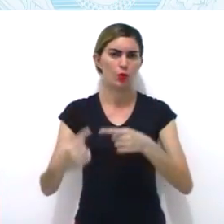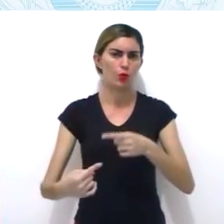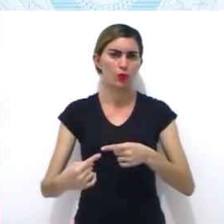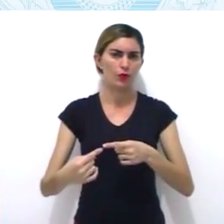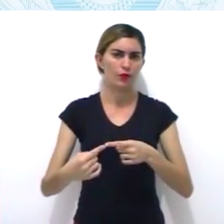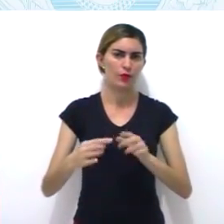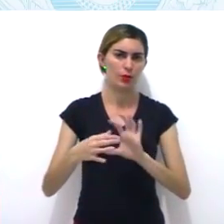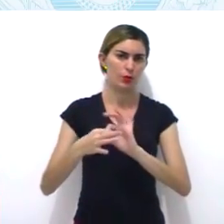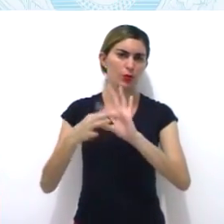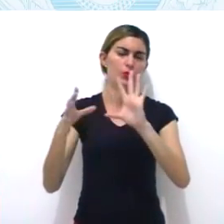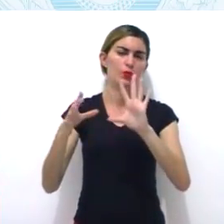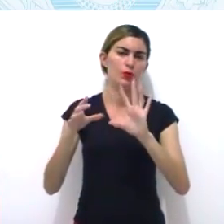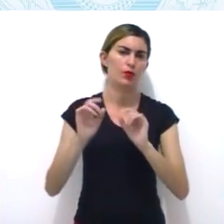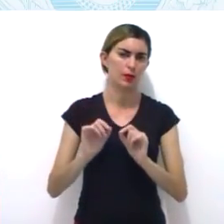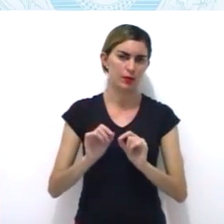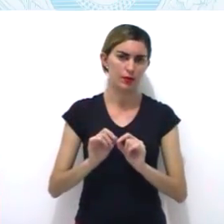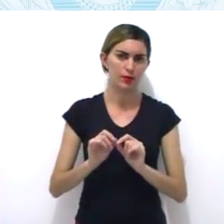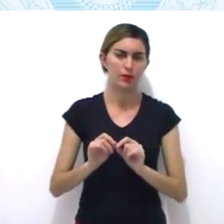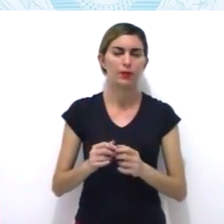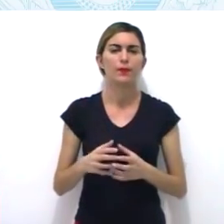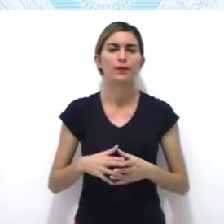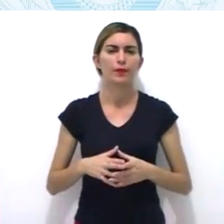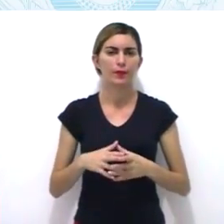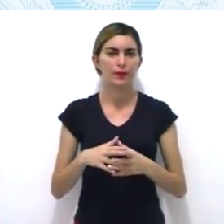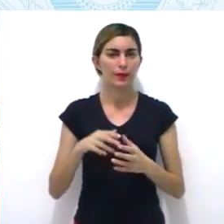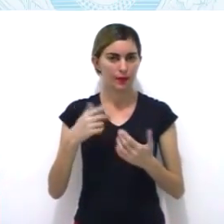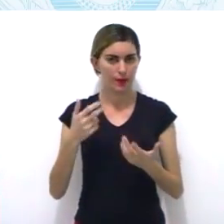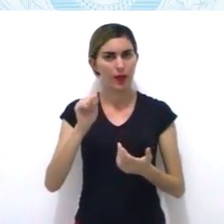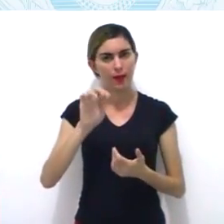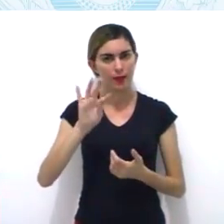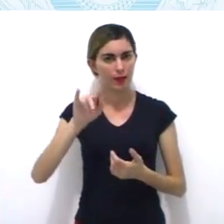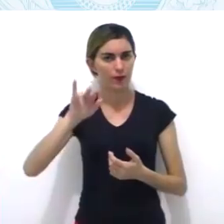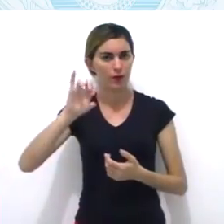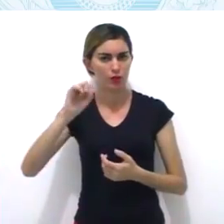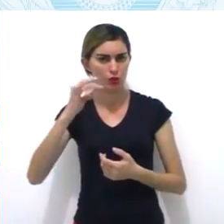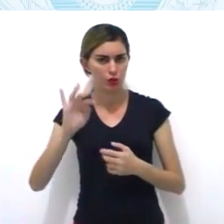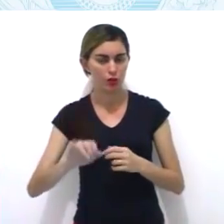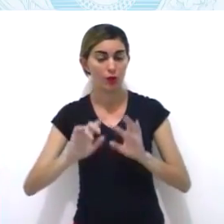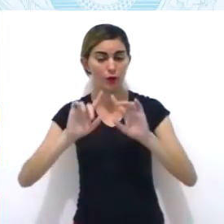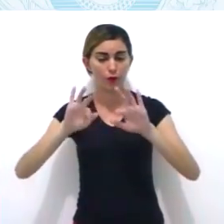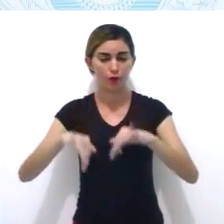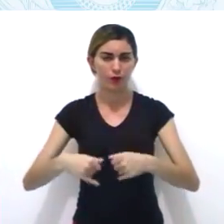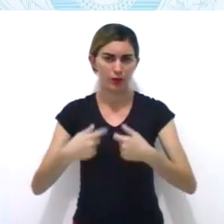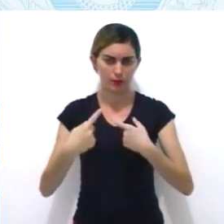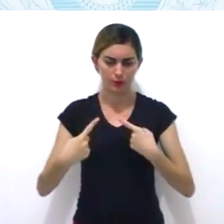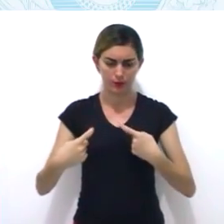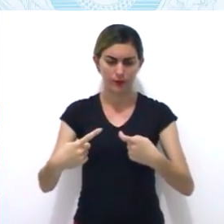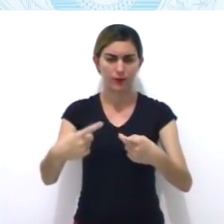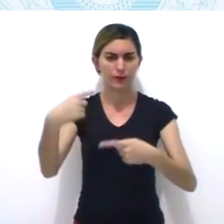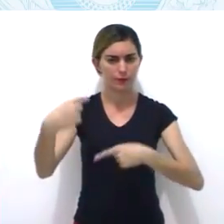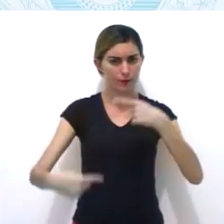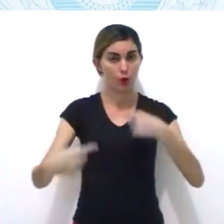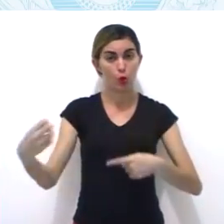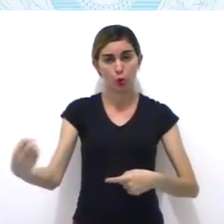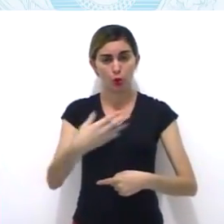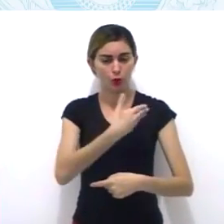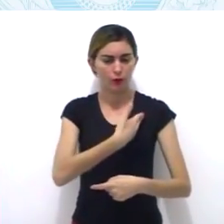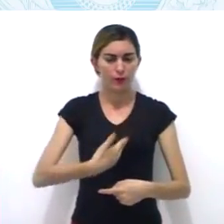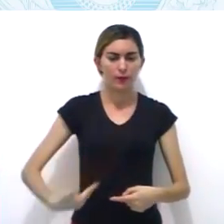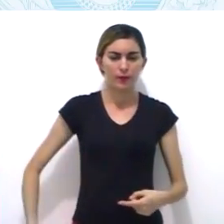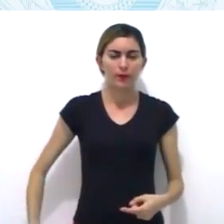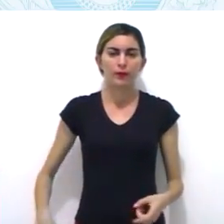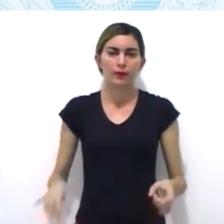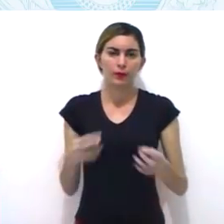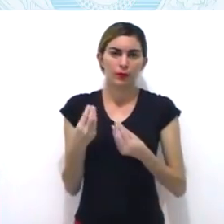novo governador terminou que os principais líderes do movimento fossem presos. Além disso, em